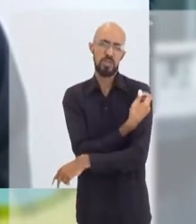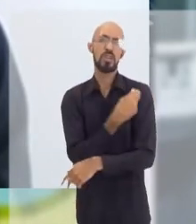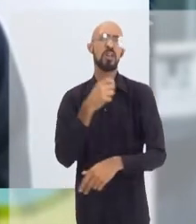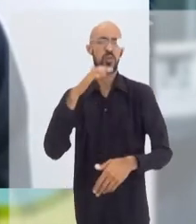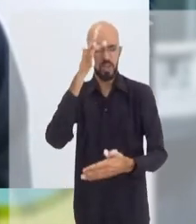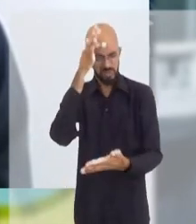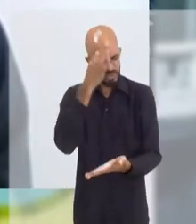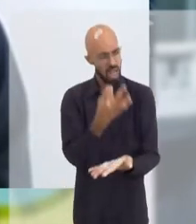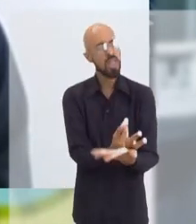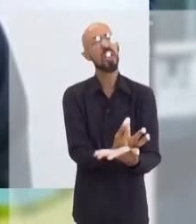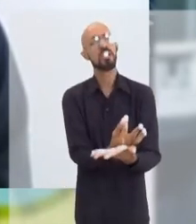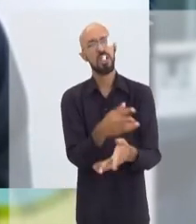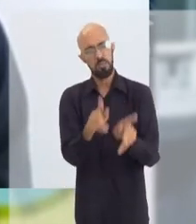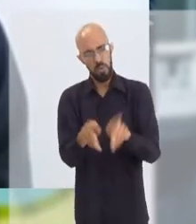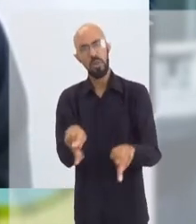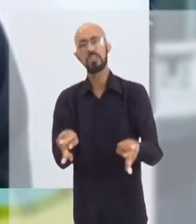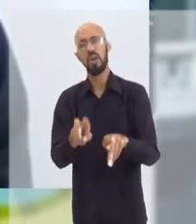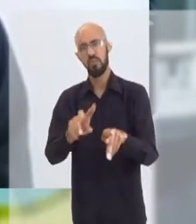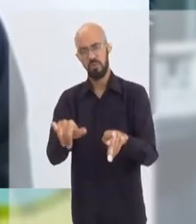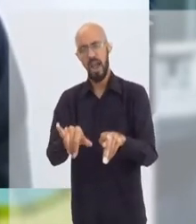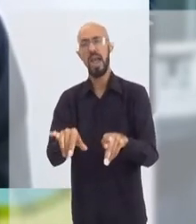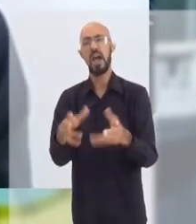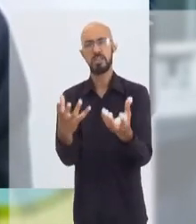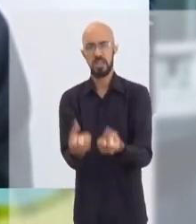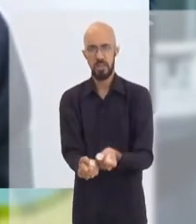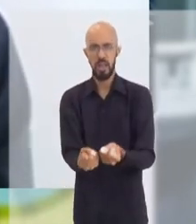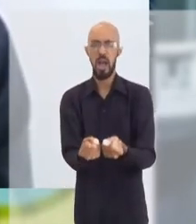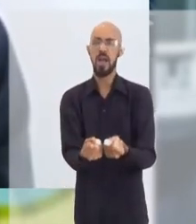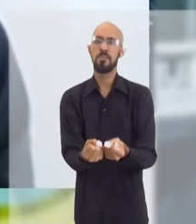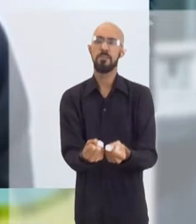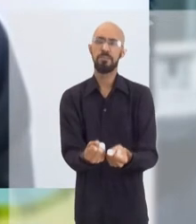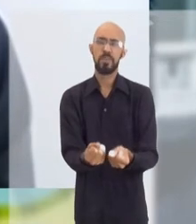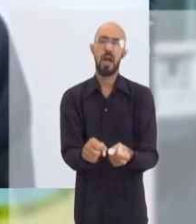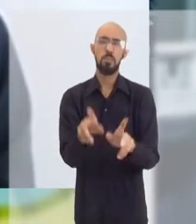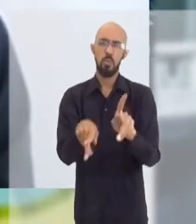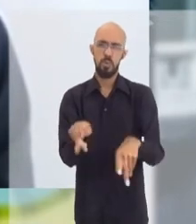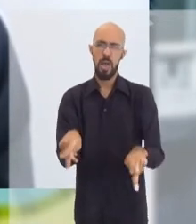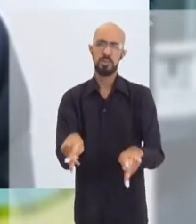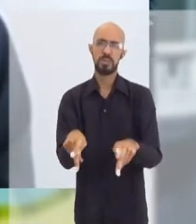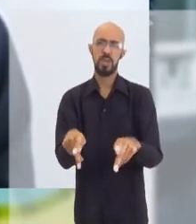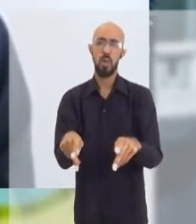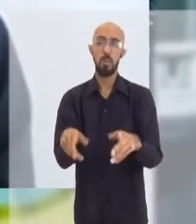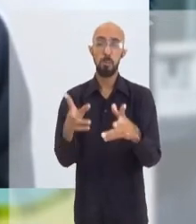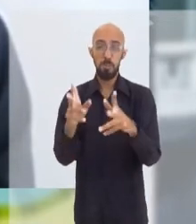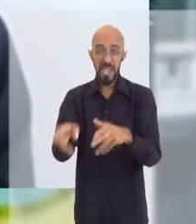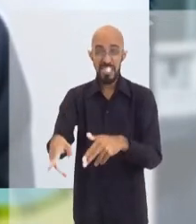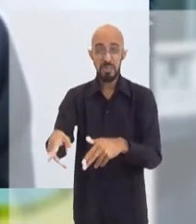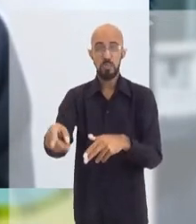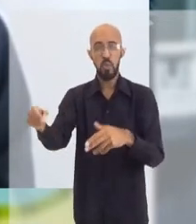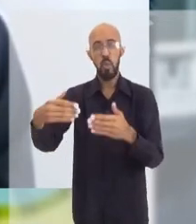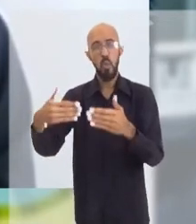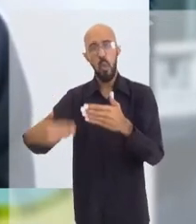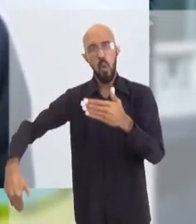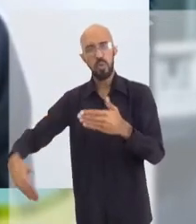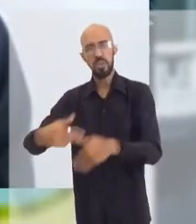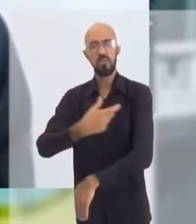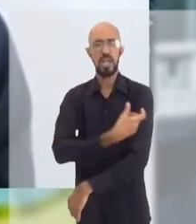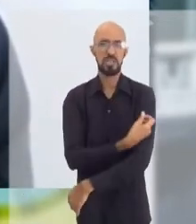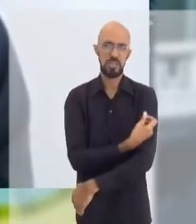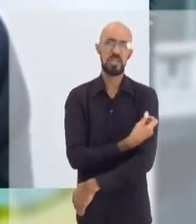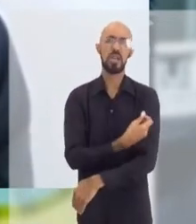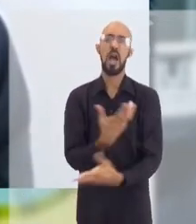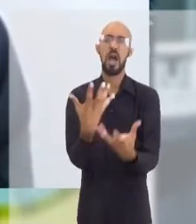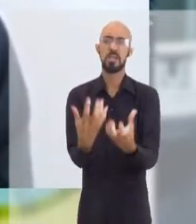população vai aderir de forma bastante intensa, como aderiu até hoje, né? A despeito de tanta propaganda contra, a presença de tantas